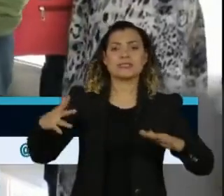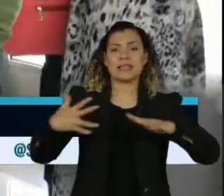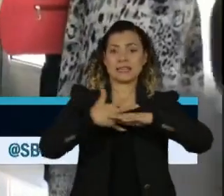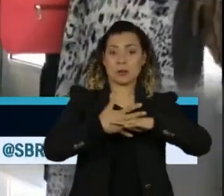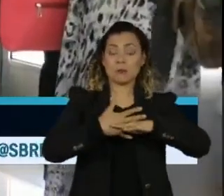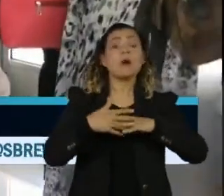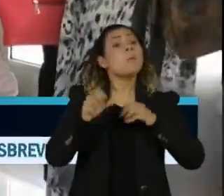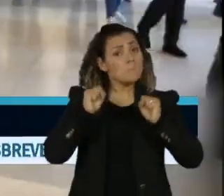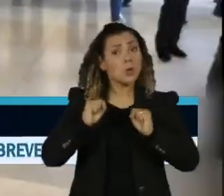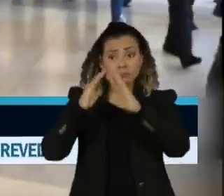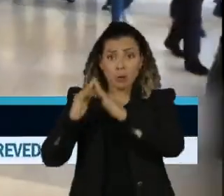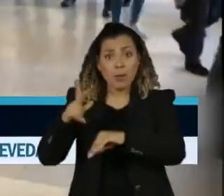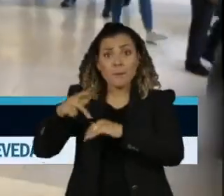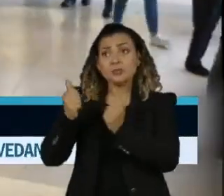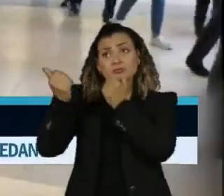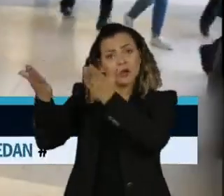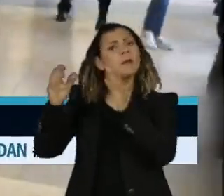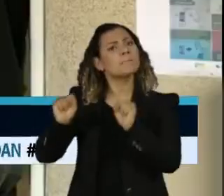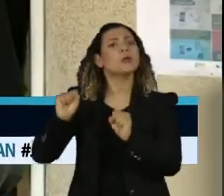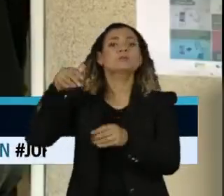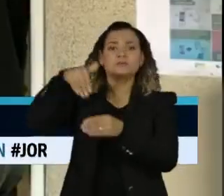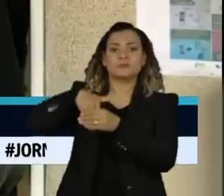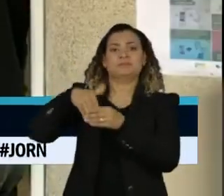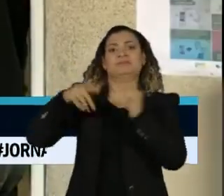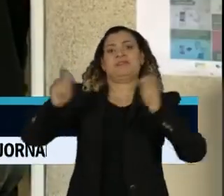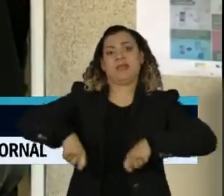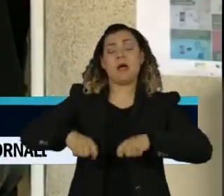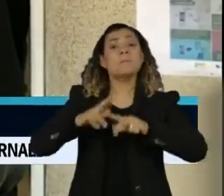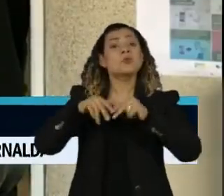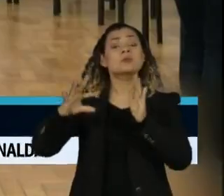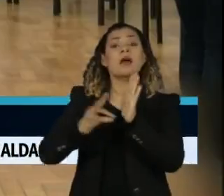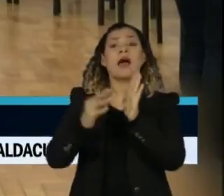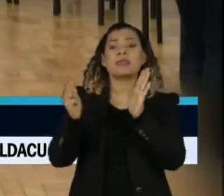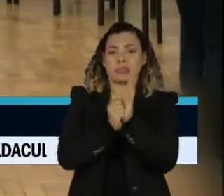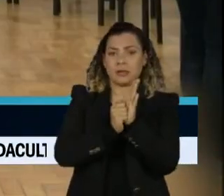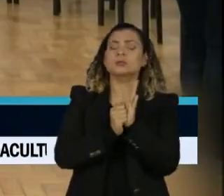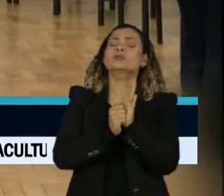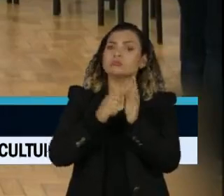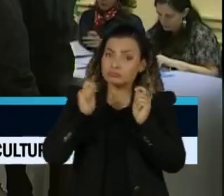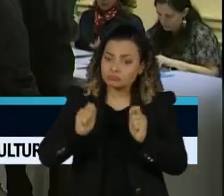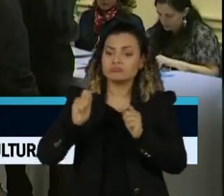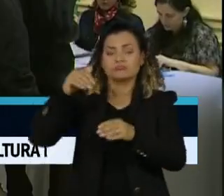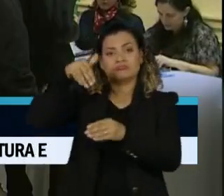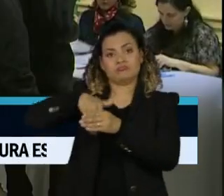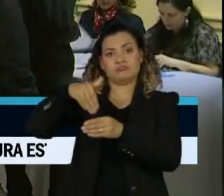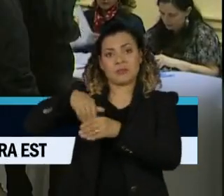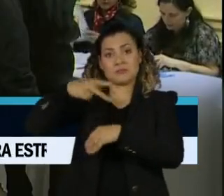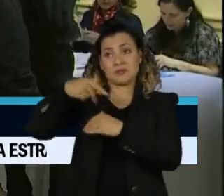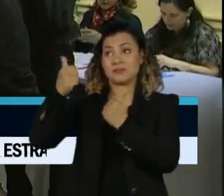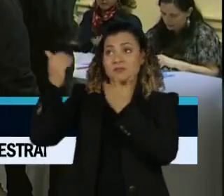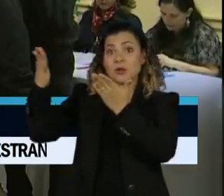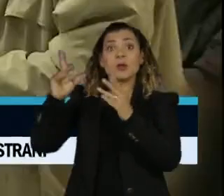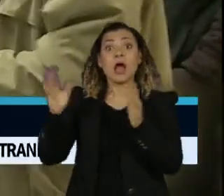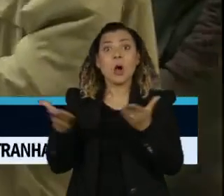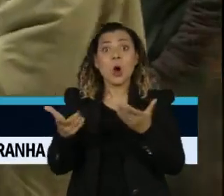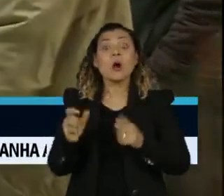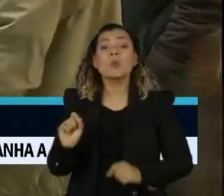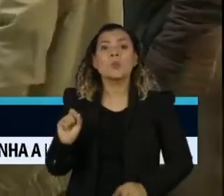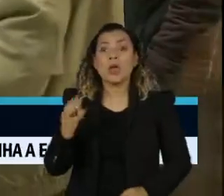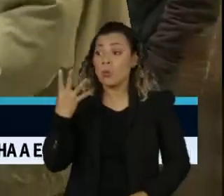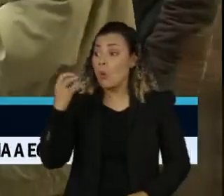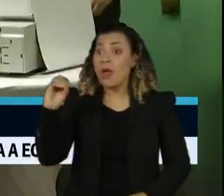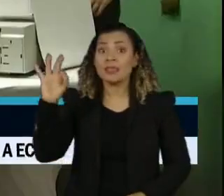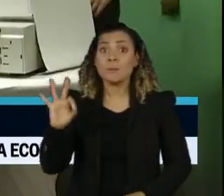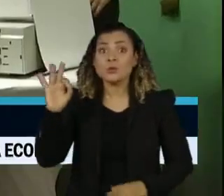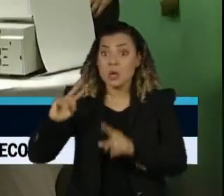mesmo que em outro país. O número de eleitores cadastrados para participar do pleito deste ano em território estrangeiro disparou quase